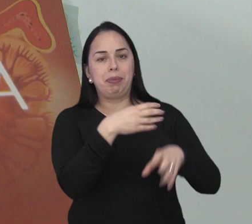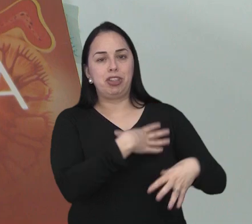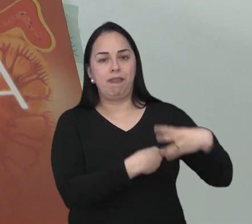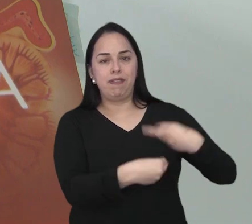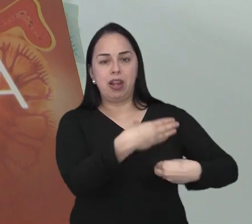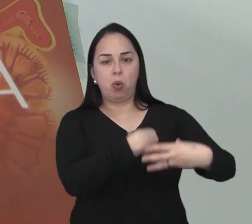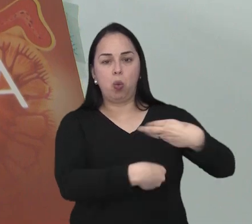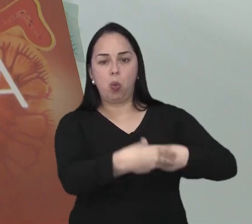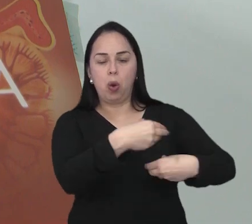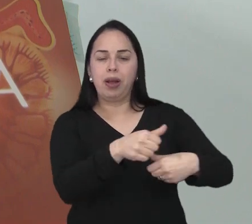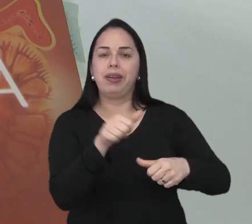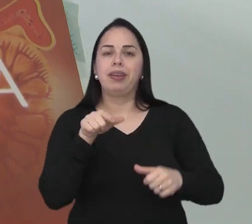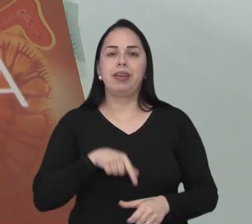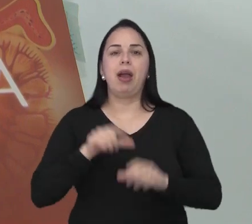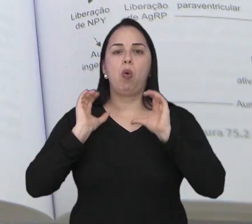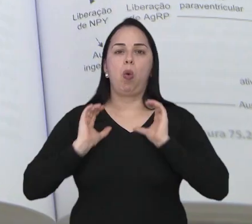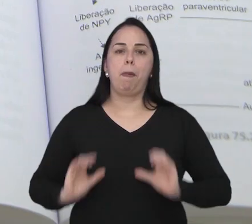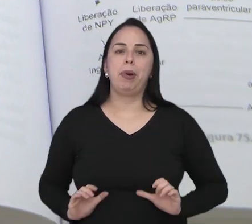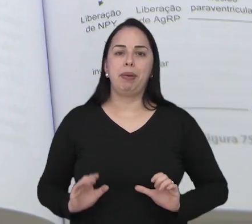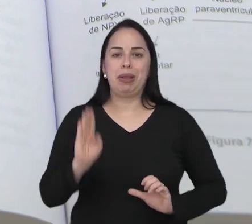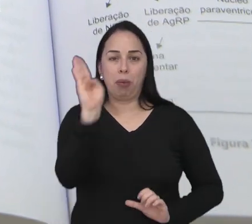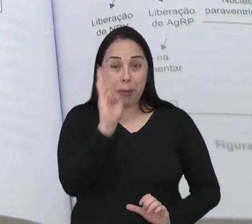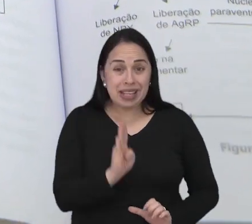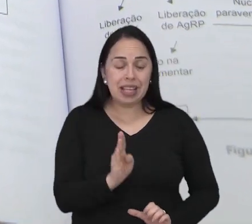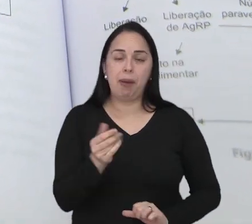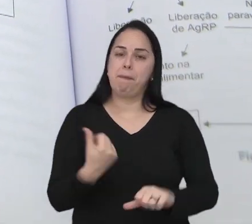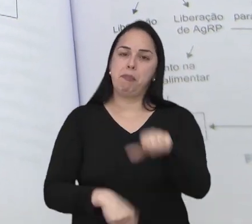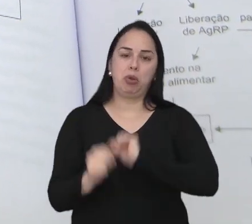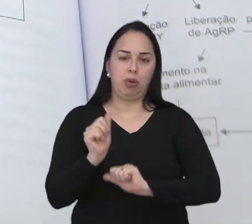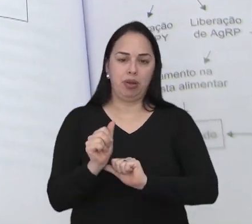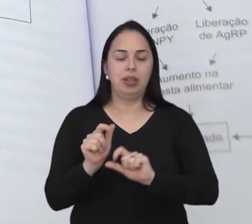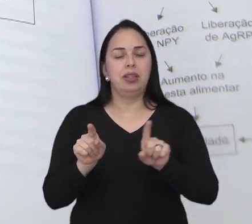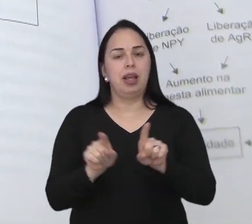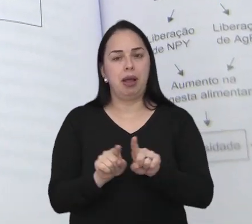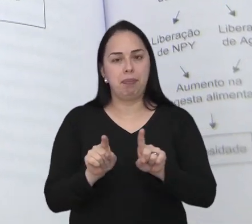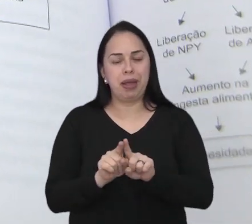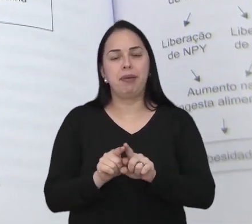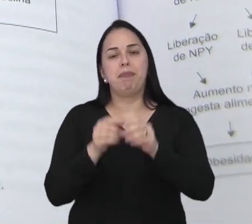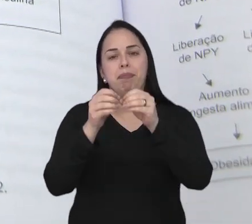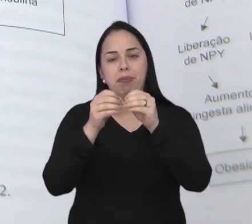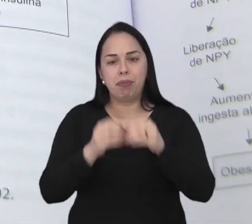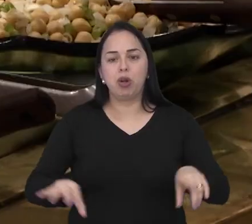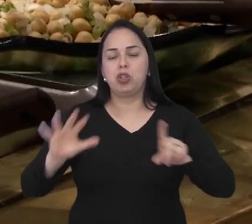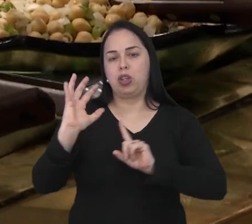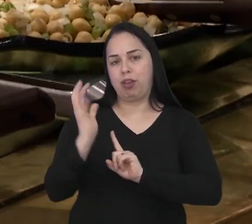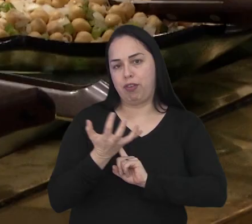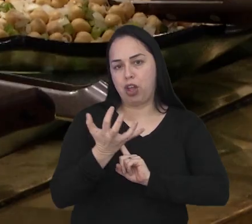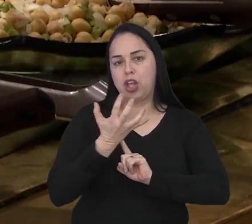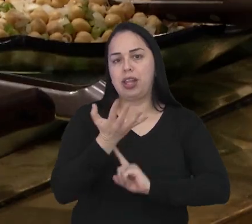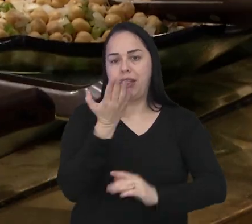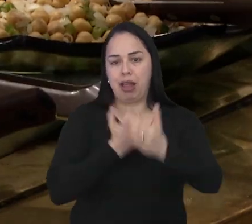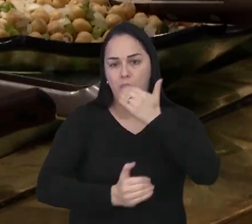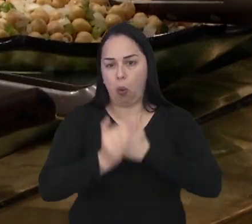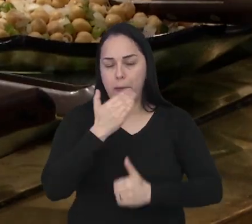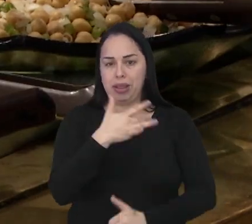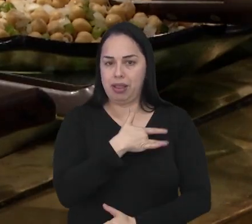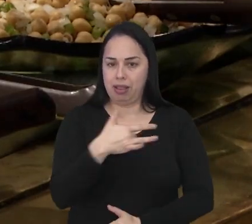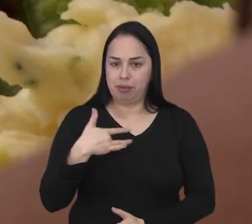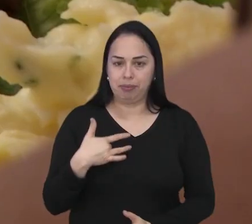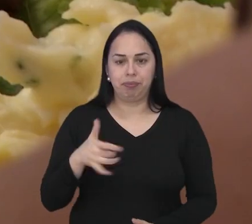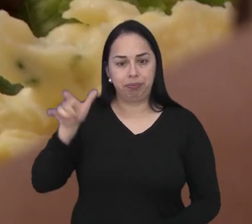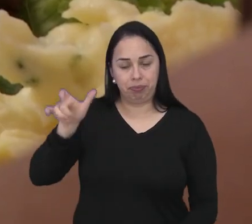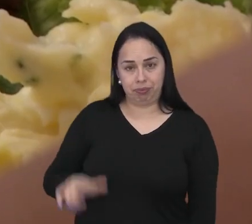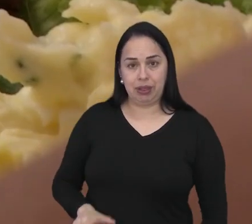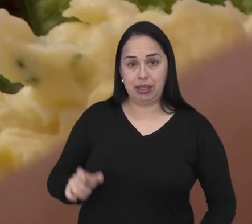redução do número de filhos por família como parte das mudanças de comportamento do brasileiro. Fatores que também impactam a